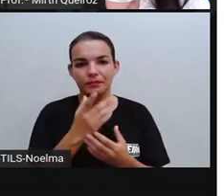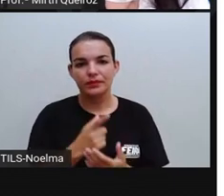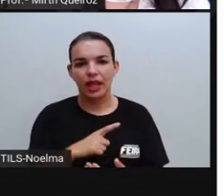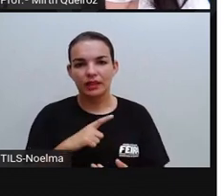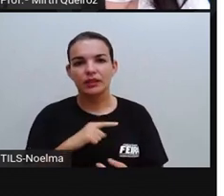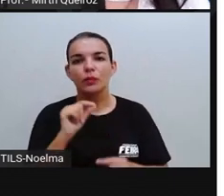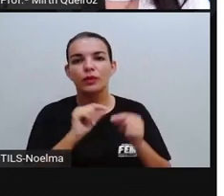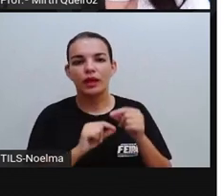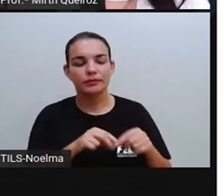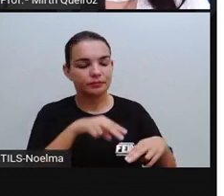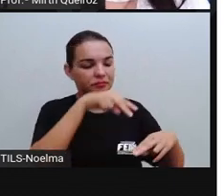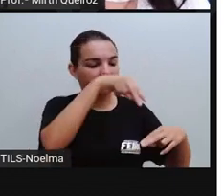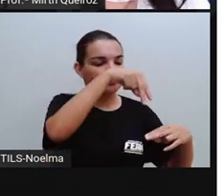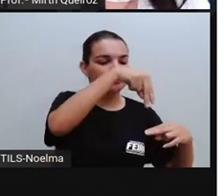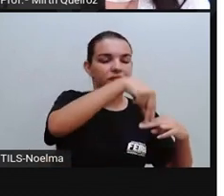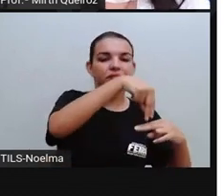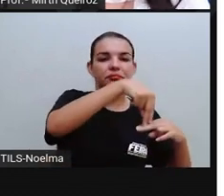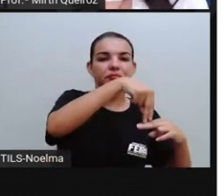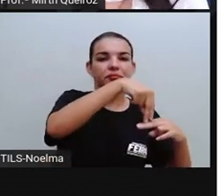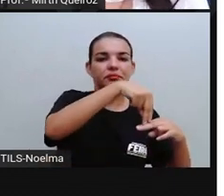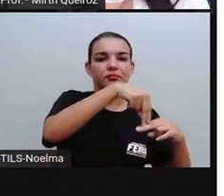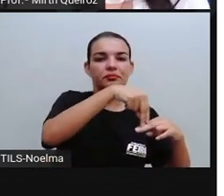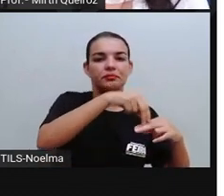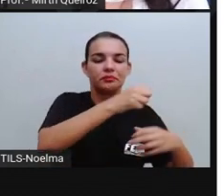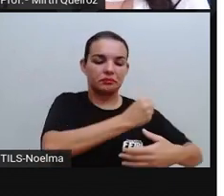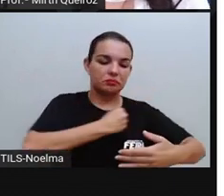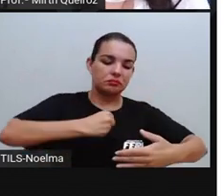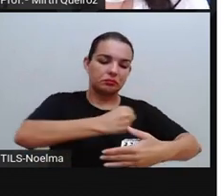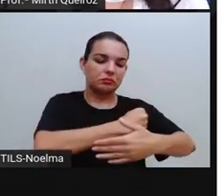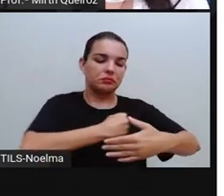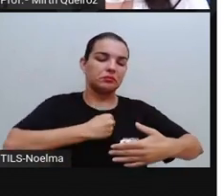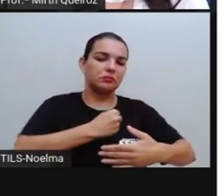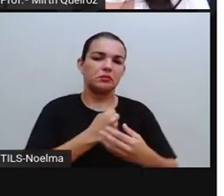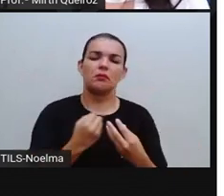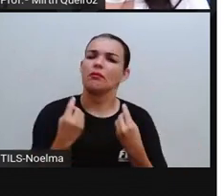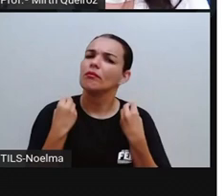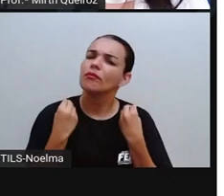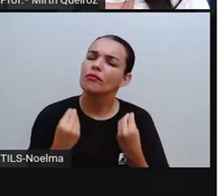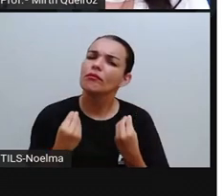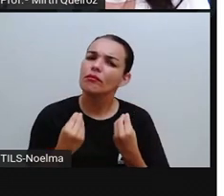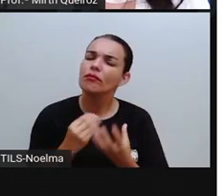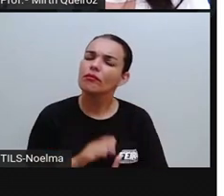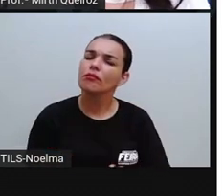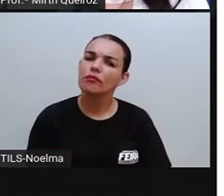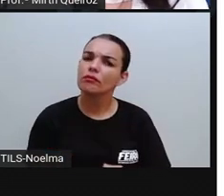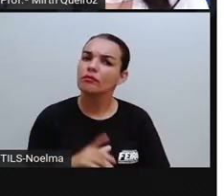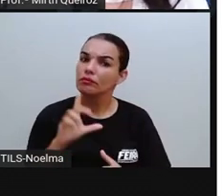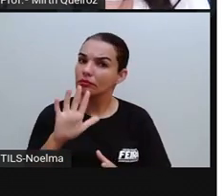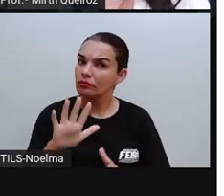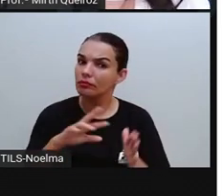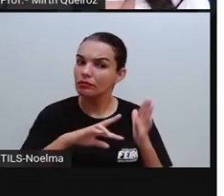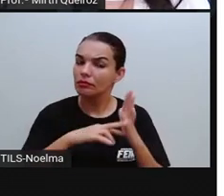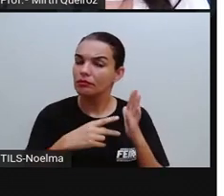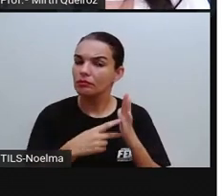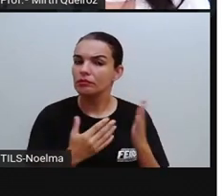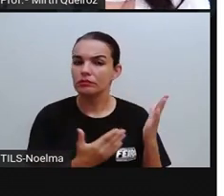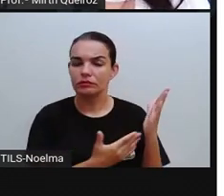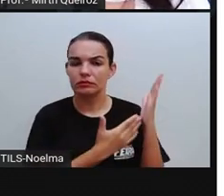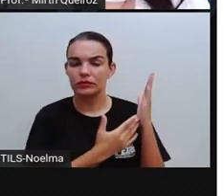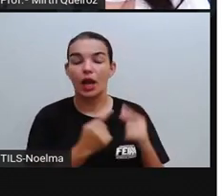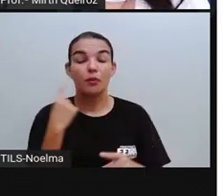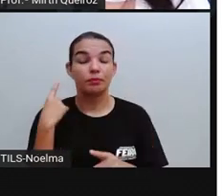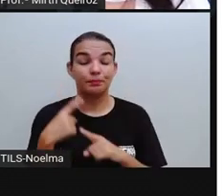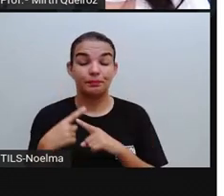cozinha. Ter um pé na cozinha, por que seria uma expressão racista? Olha só o significado. Essa é uma forma